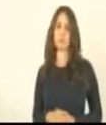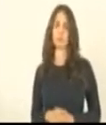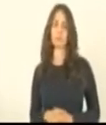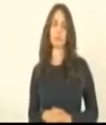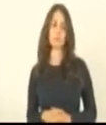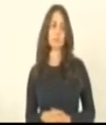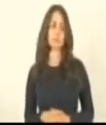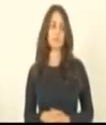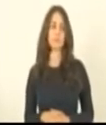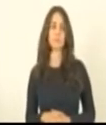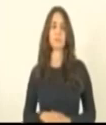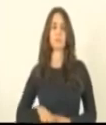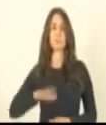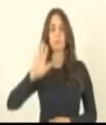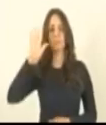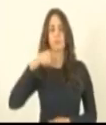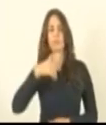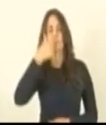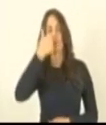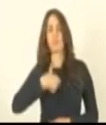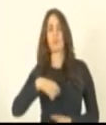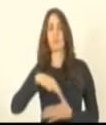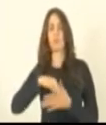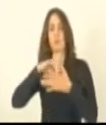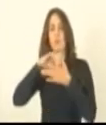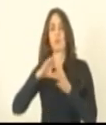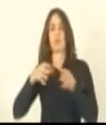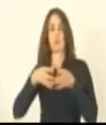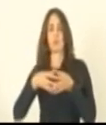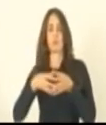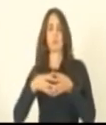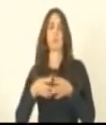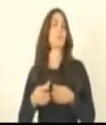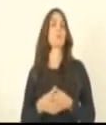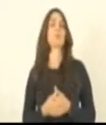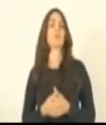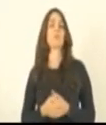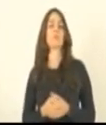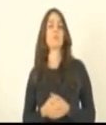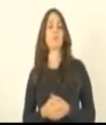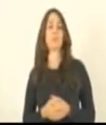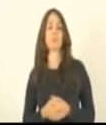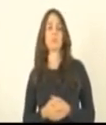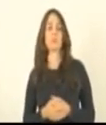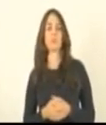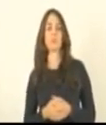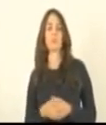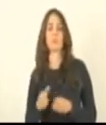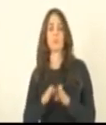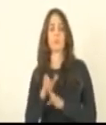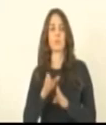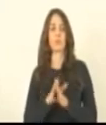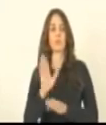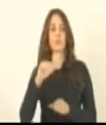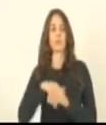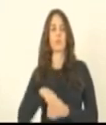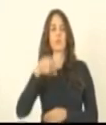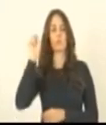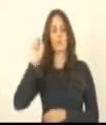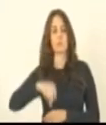Senhor presidente, eu como líder do bloco parlamentar, eu quero orientar pelo voto sim,